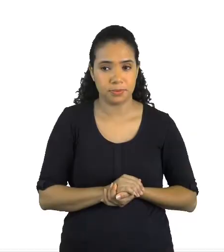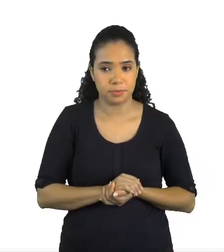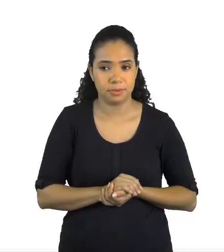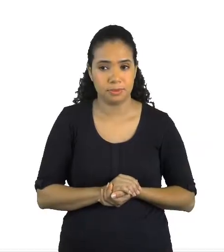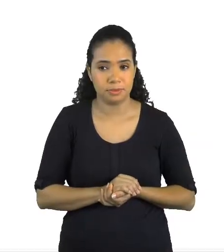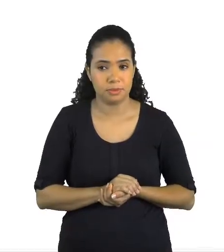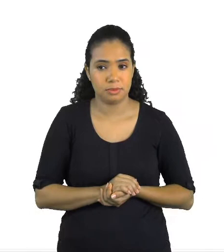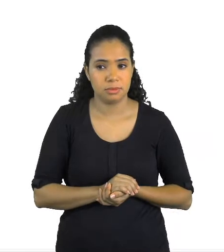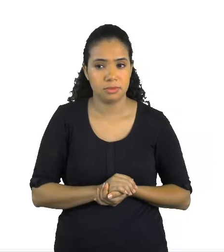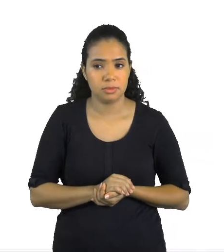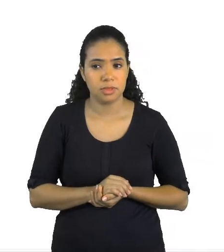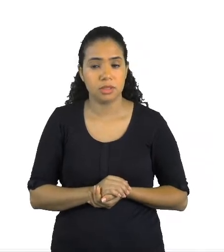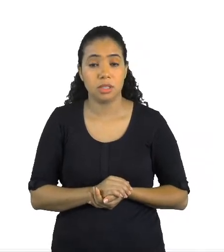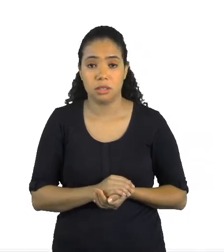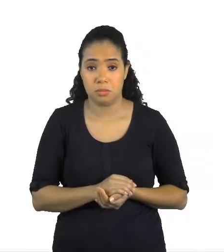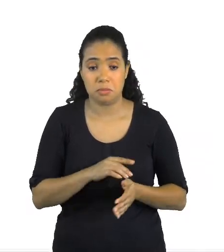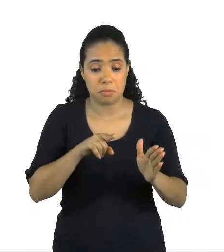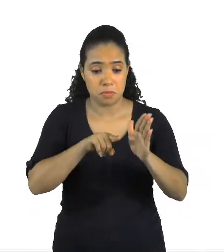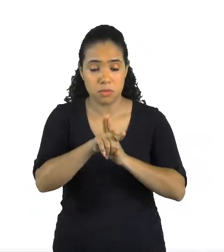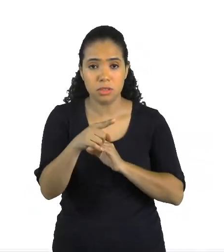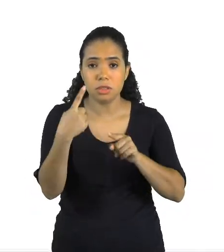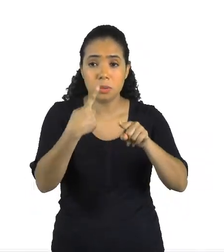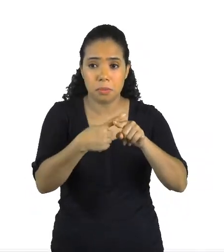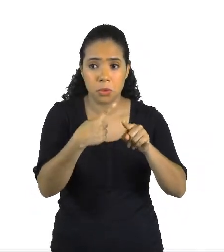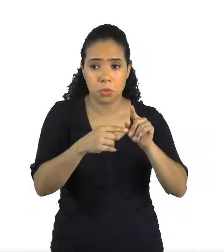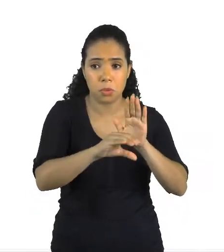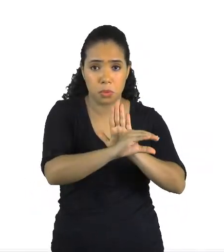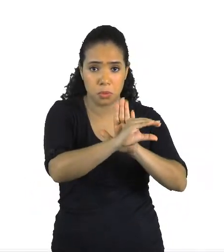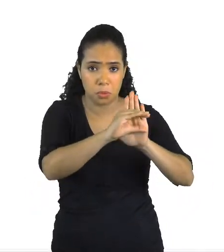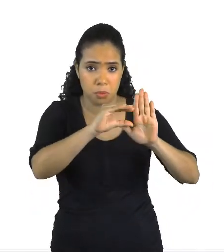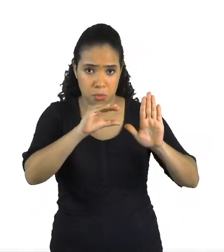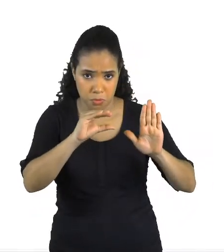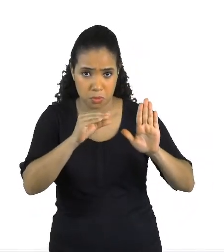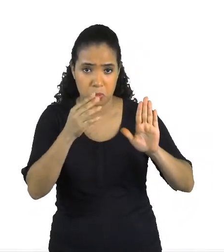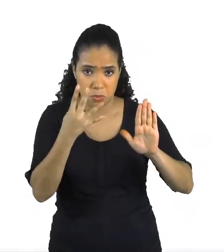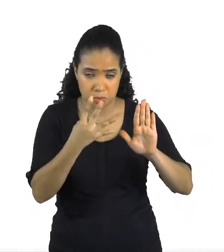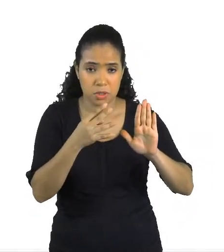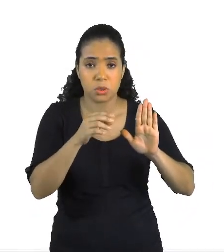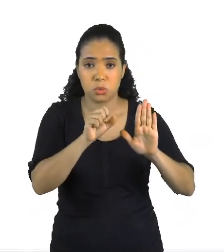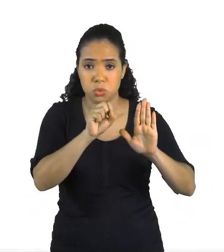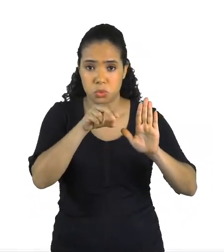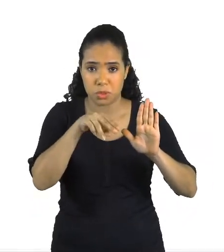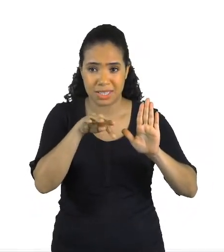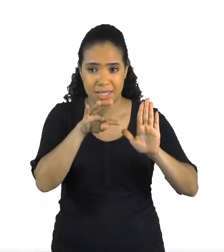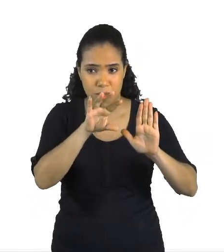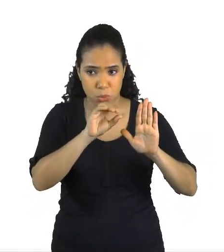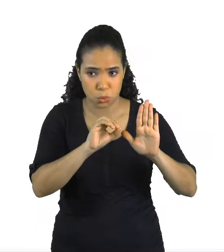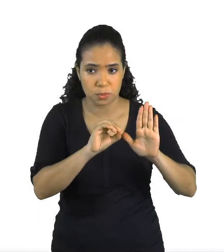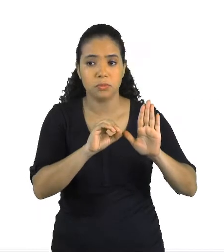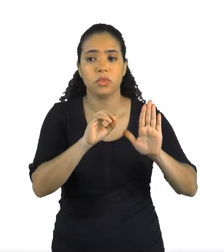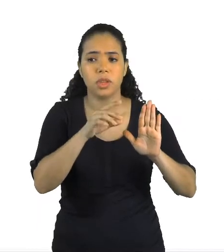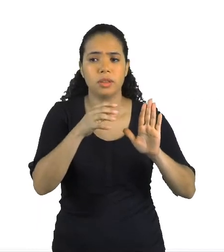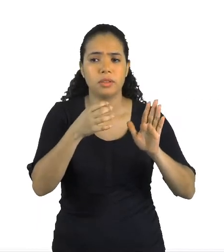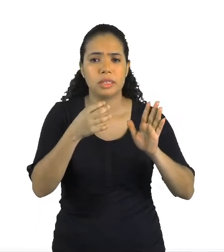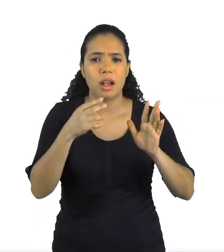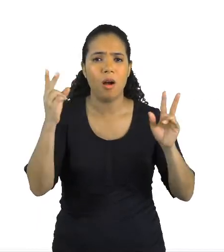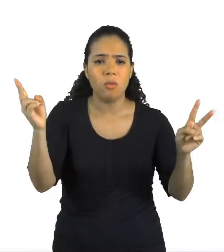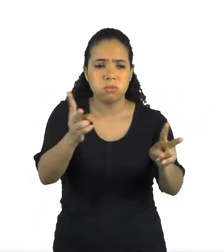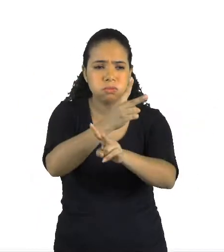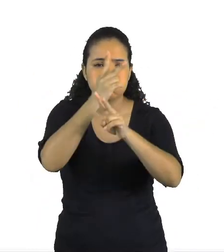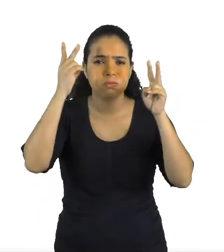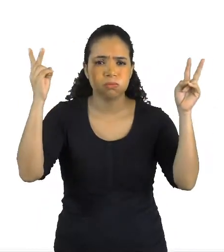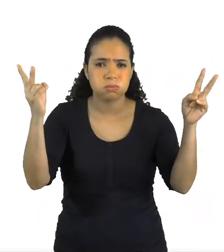Porque na segunda estrofe do soneto, o eu lírico afirma que veio um vento de desesperança soprando